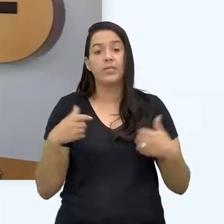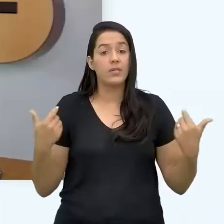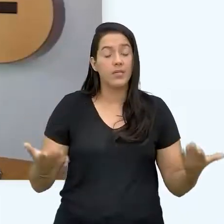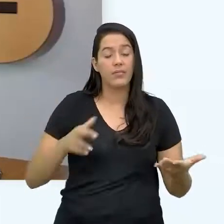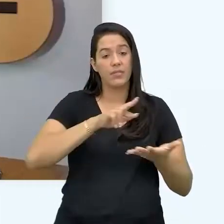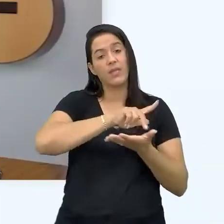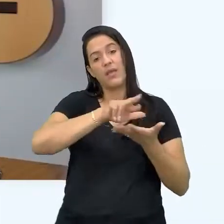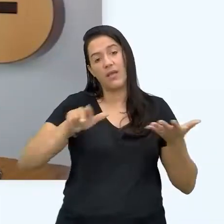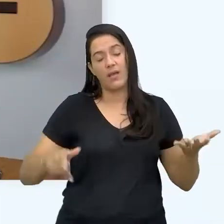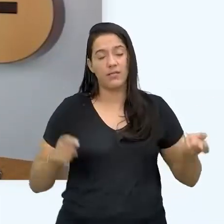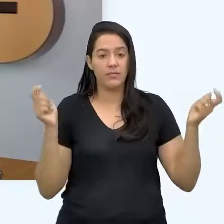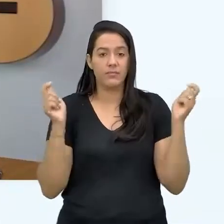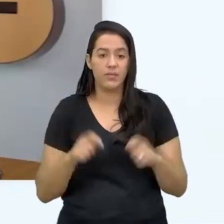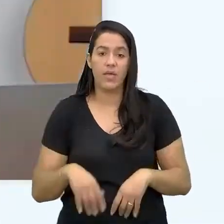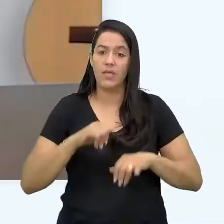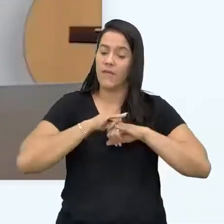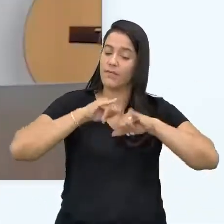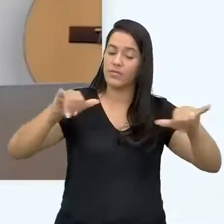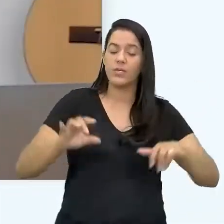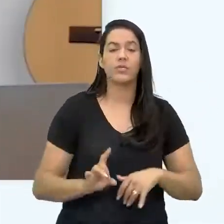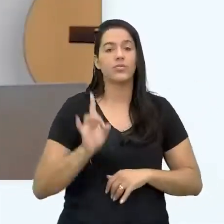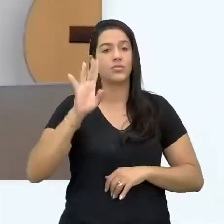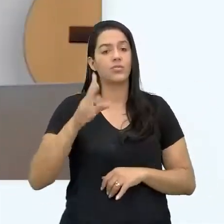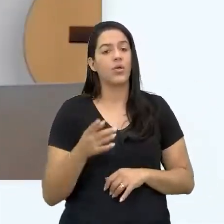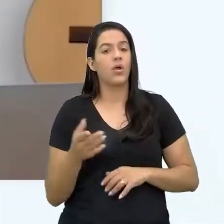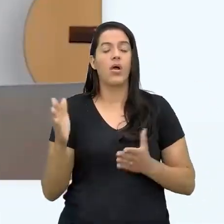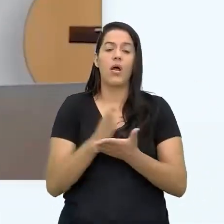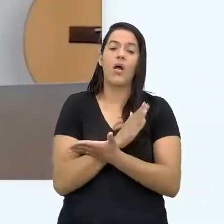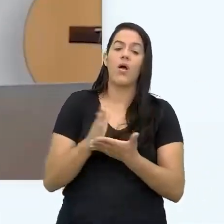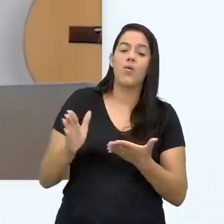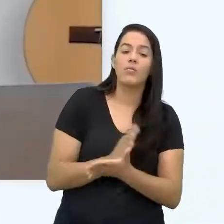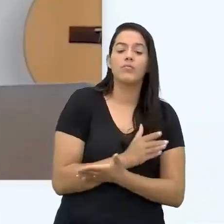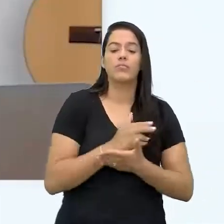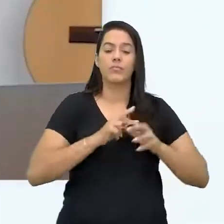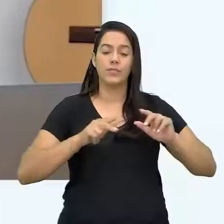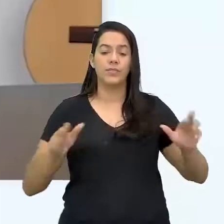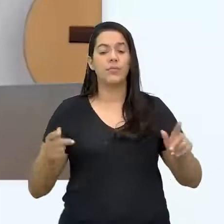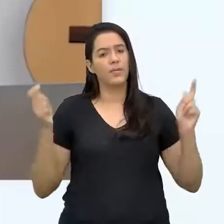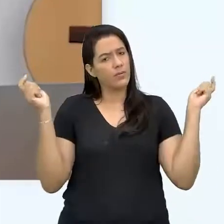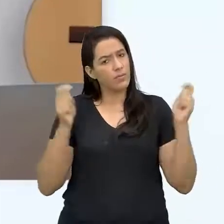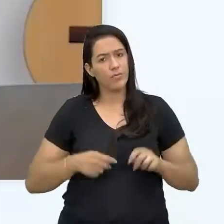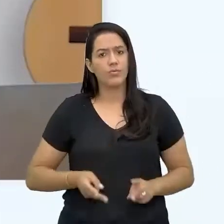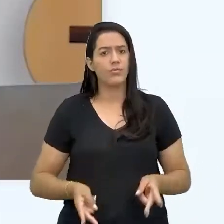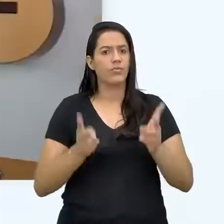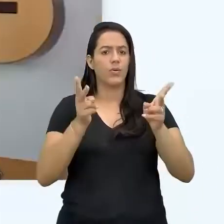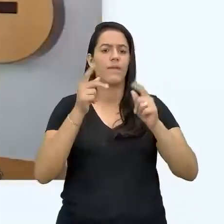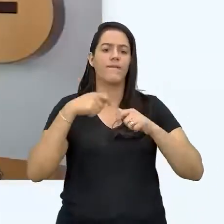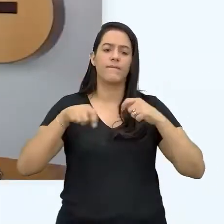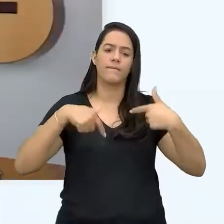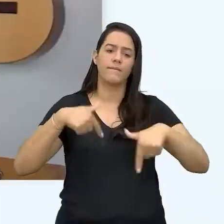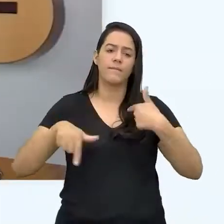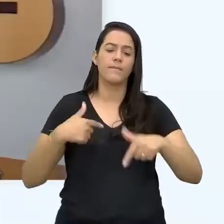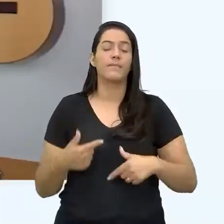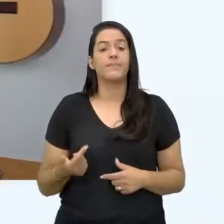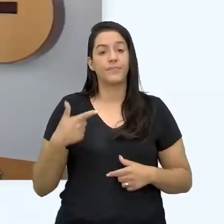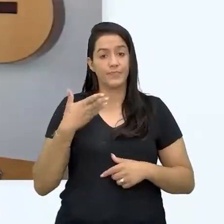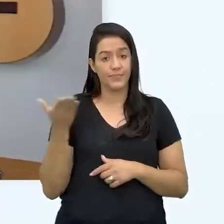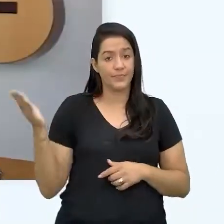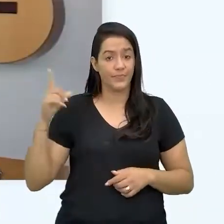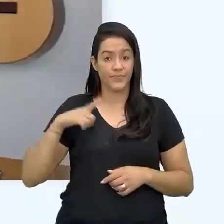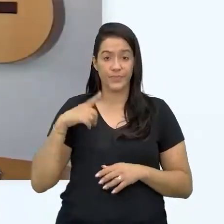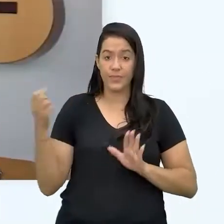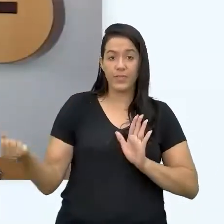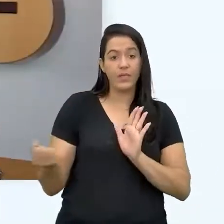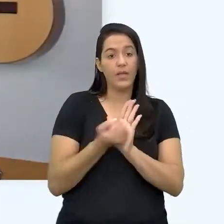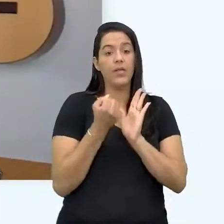várias áreas de atuação e comunicar só algumas. E bater na tecla de algumas. E continuar fazendo ali as outras coisas que você ama. O branding, gente, eu sempre digo isso.